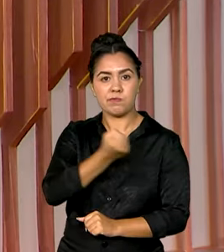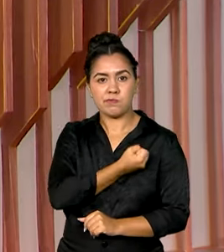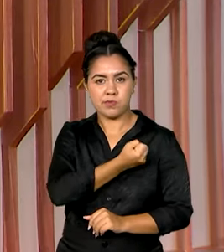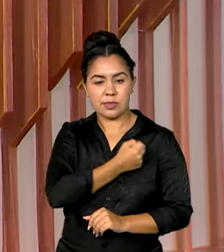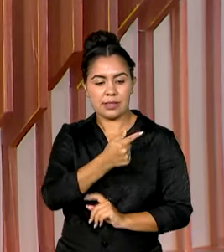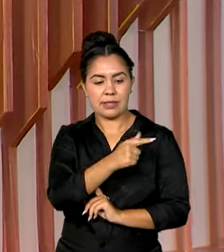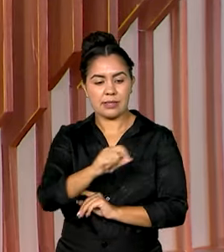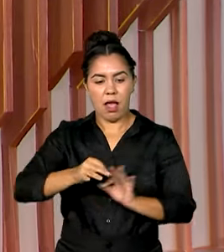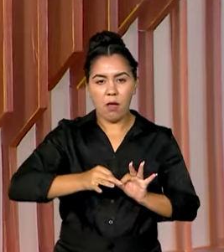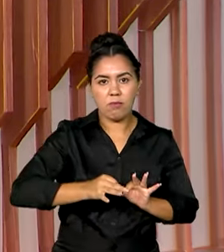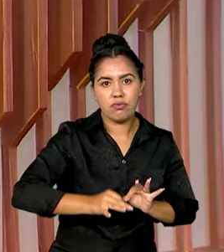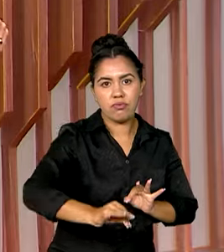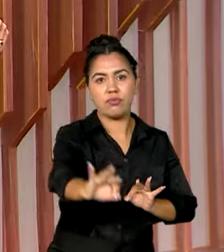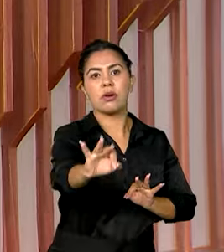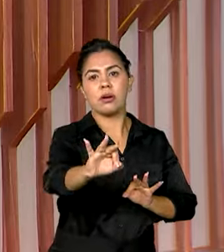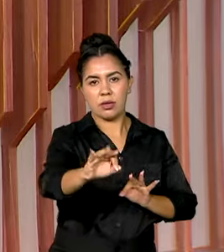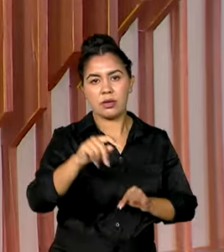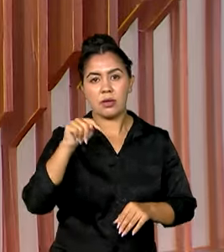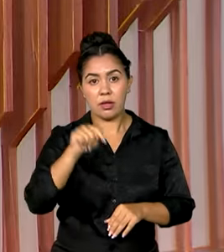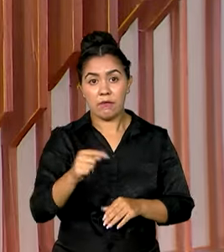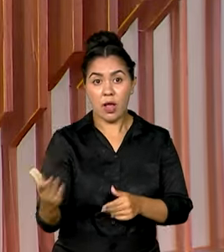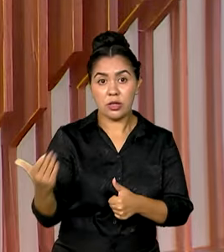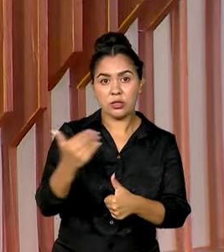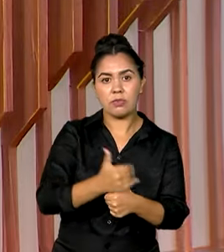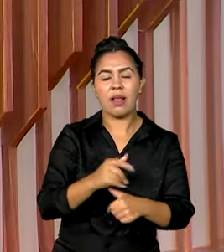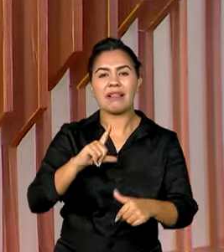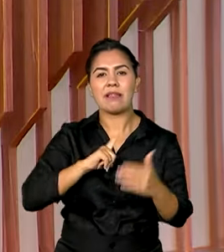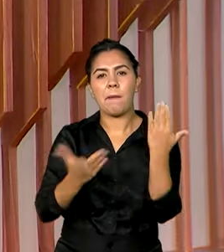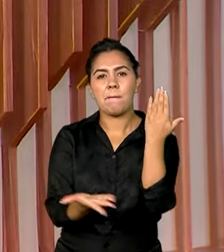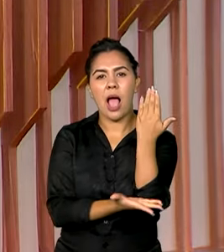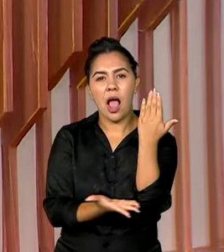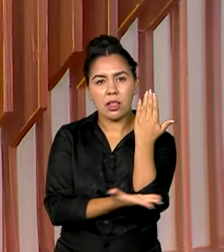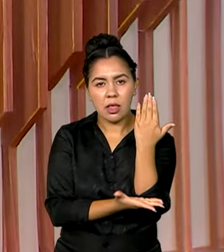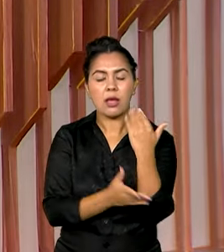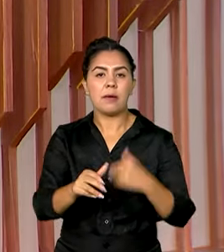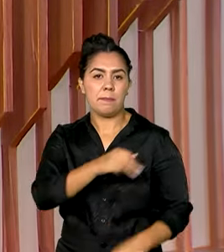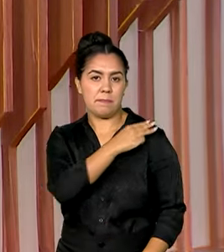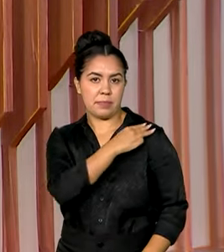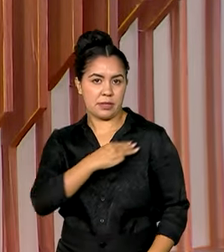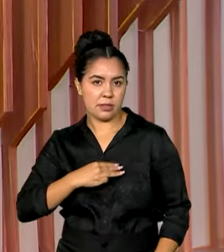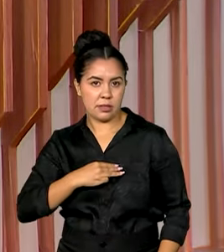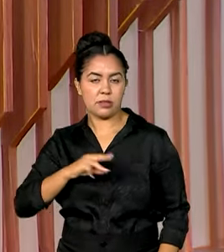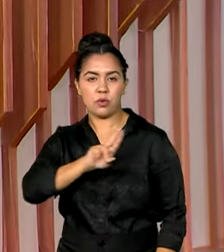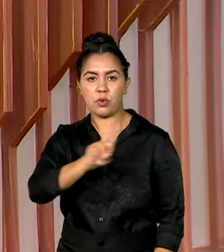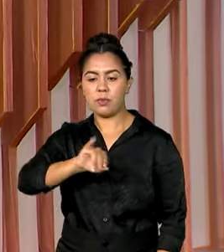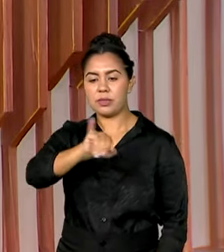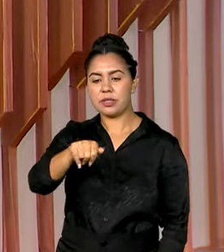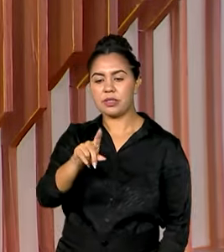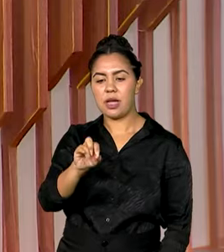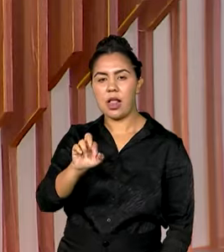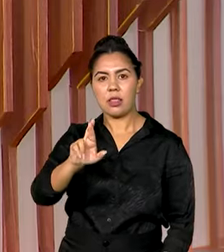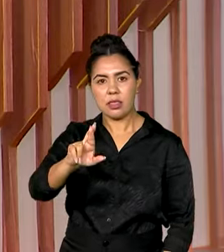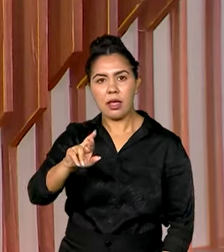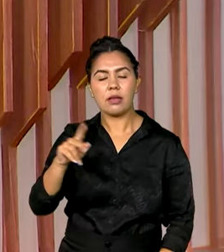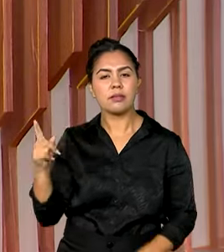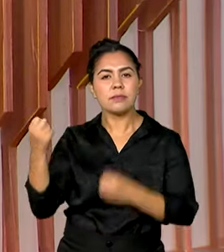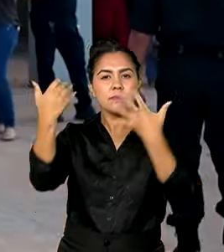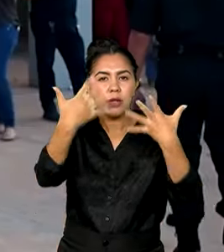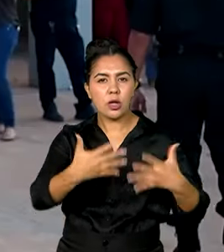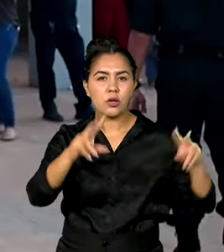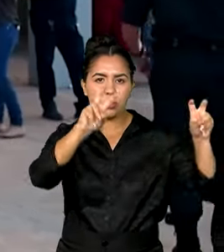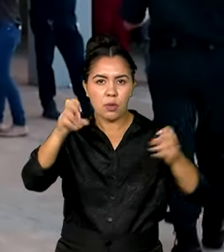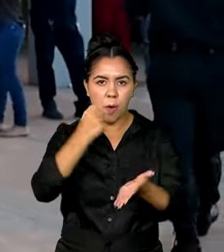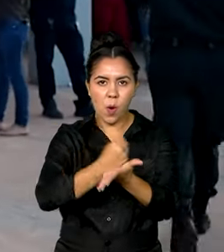extensão, vai substituir a atual, que é feita em madeira. O ministro Jader Filho explicou o contrato firmado. Vamos ver.